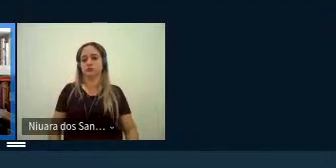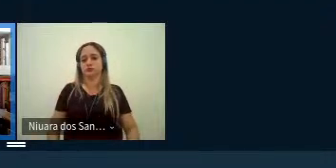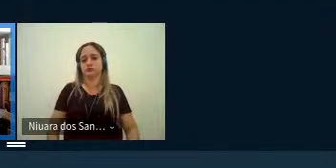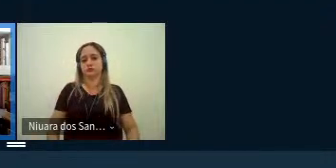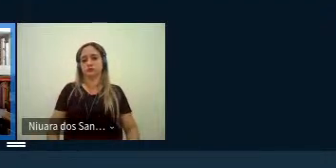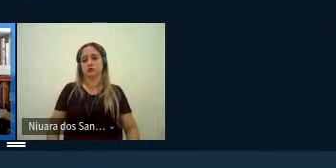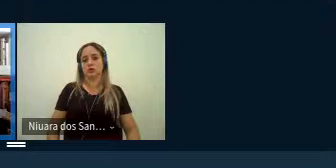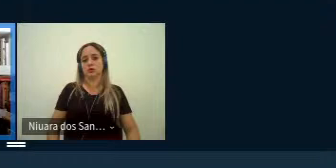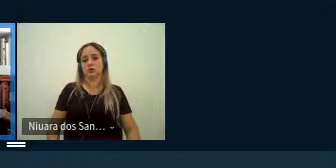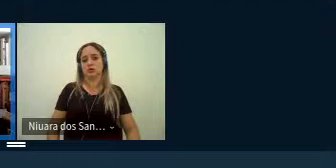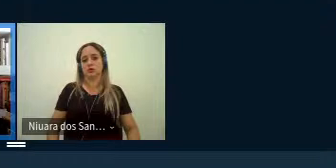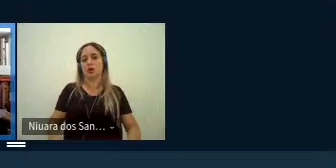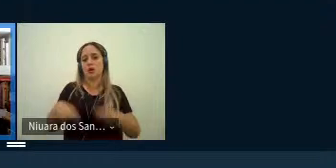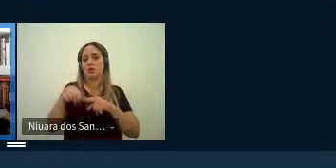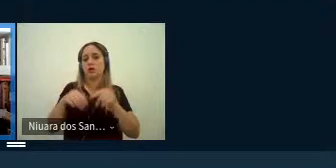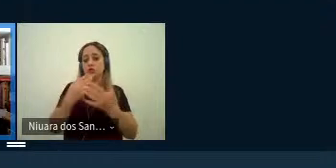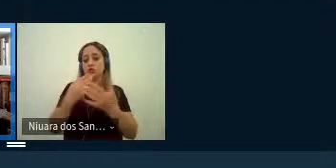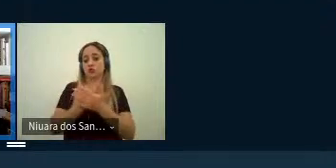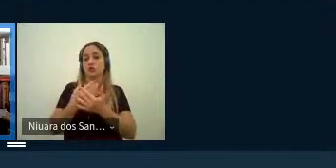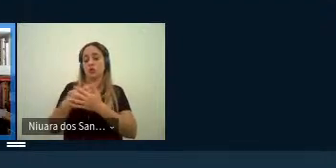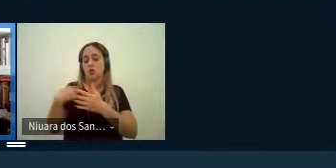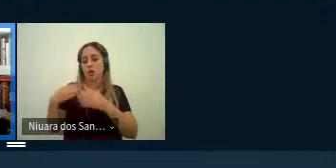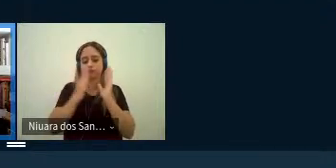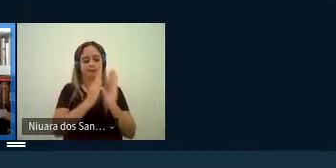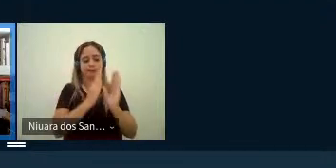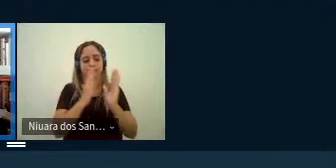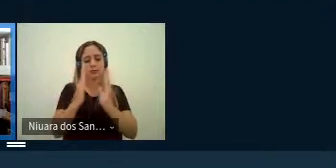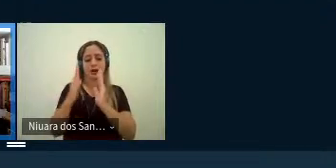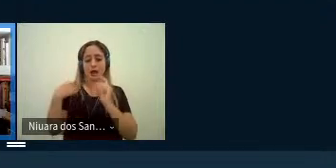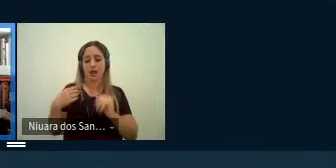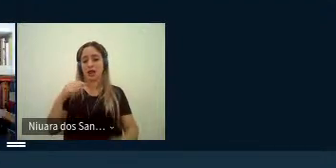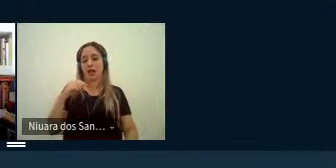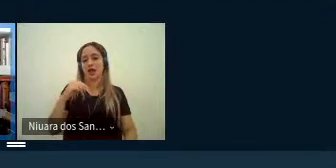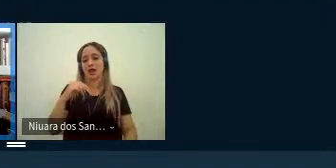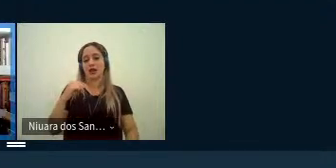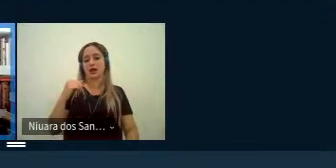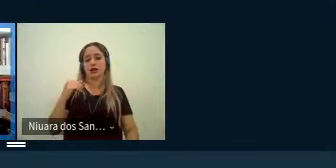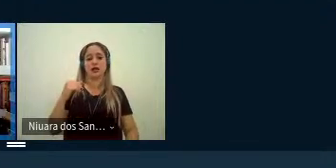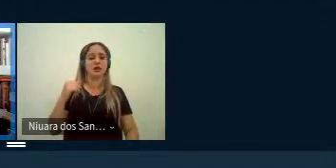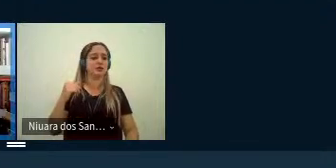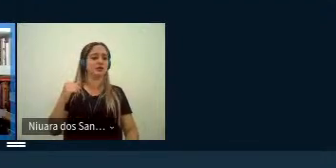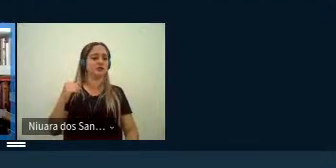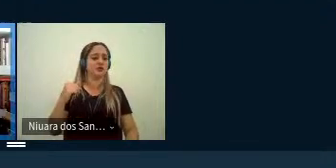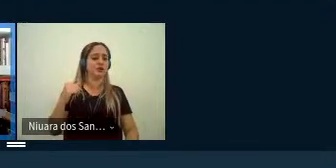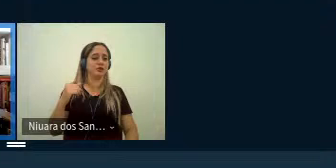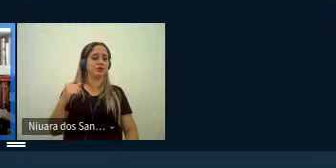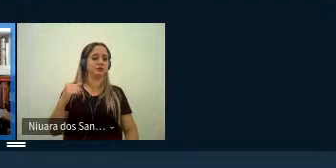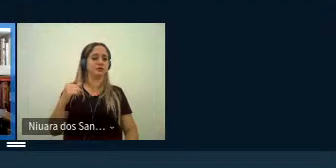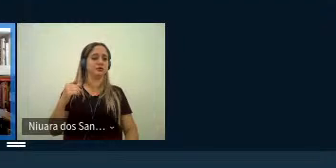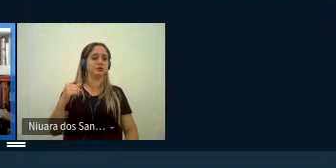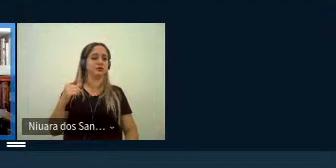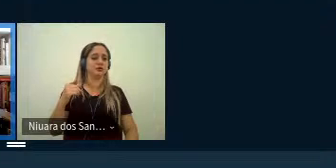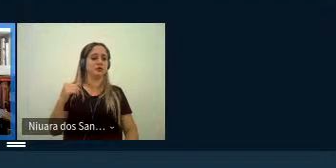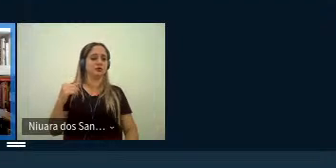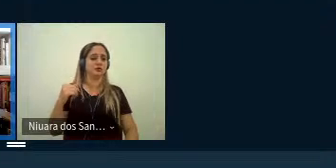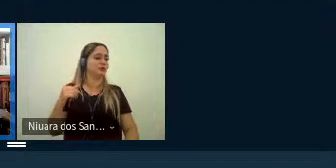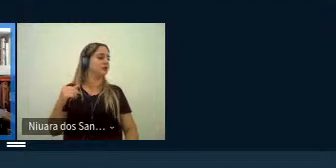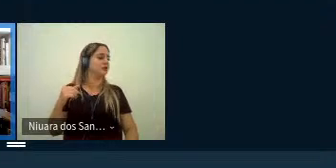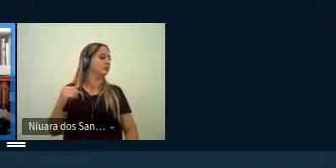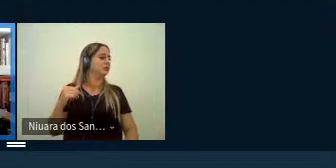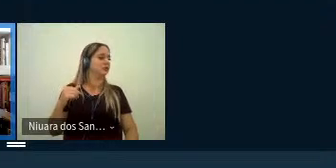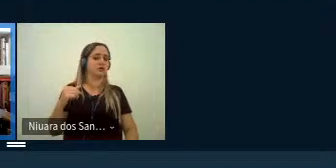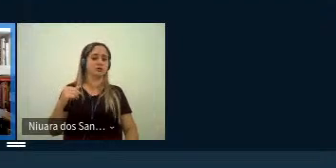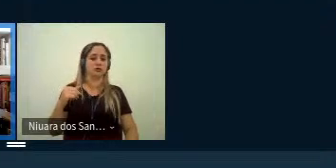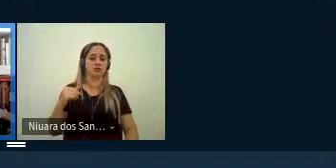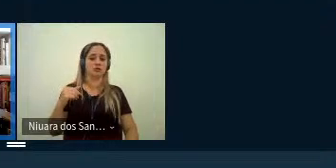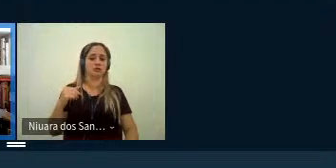considerado como uma categoria né uma categoria analítica e no agora sim